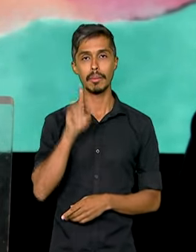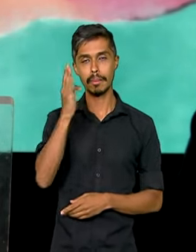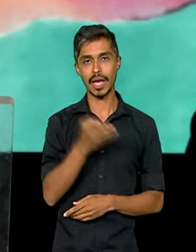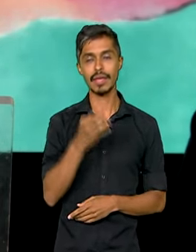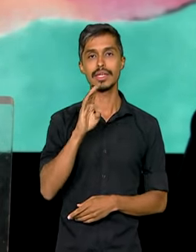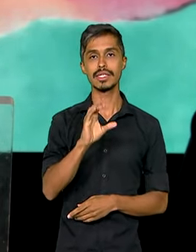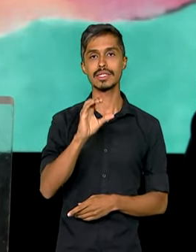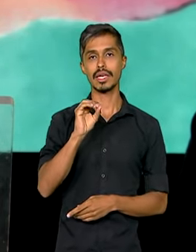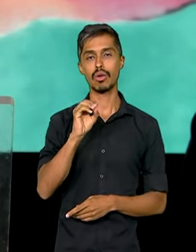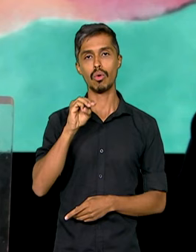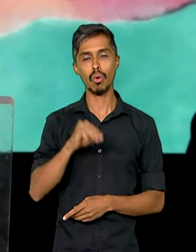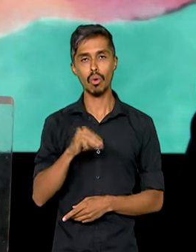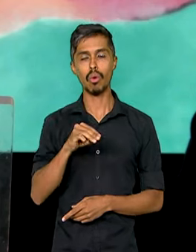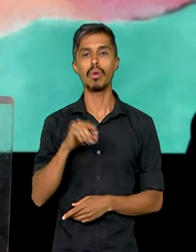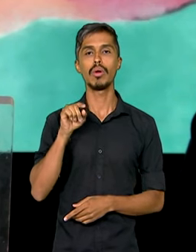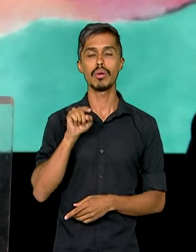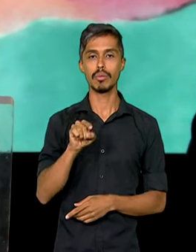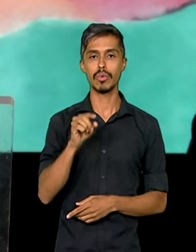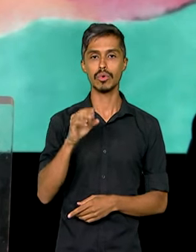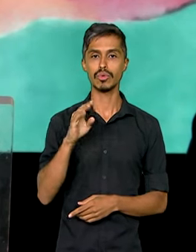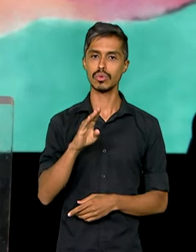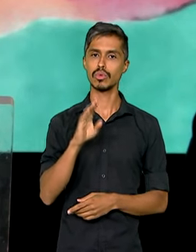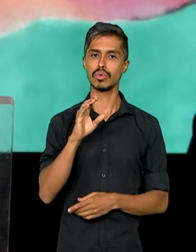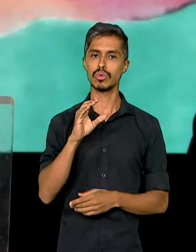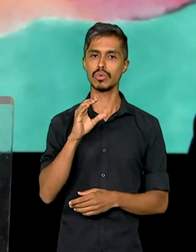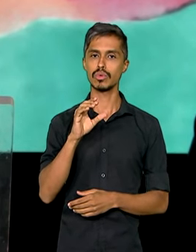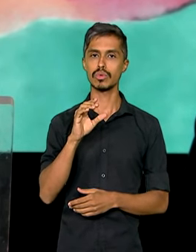comunica.br. A